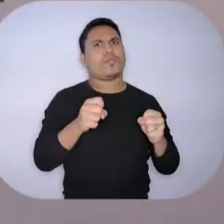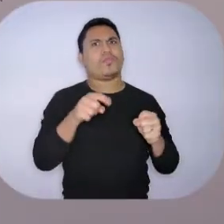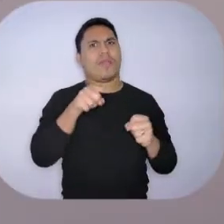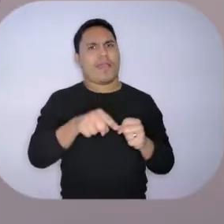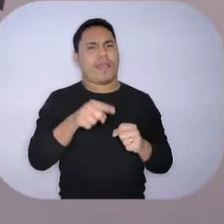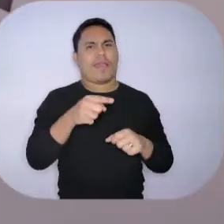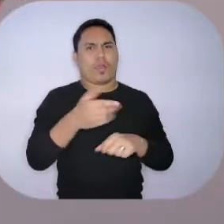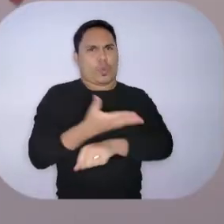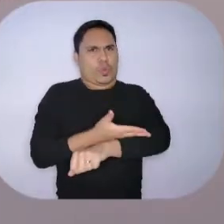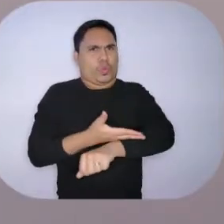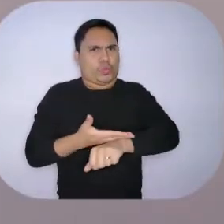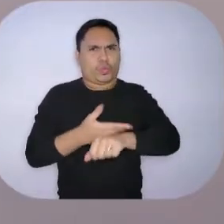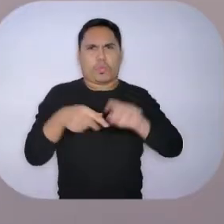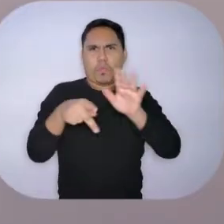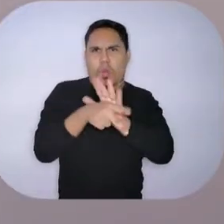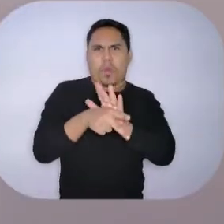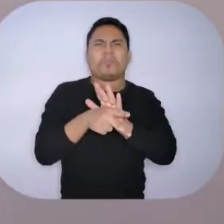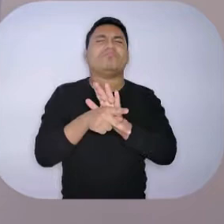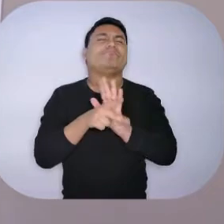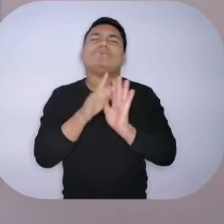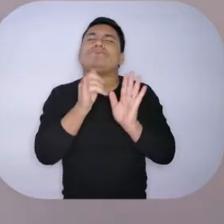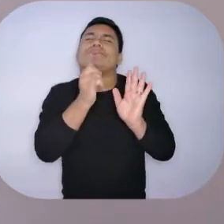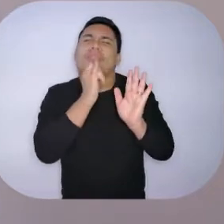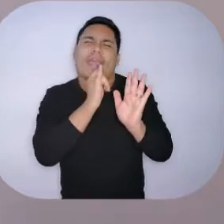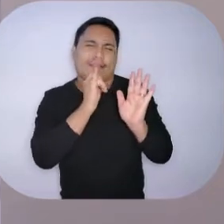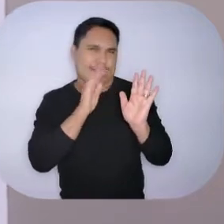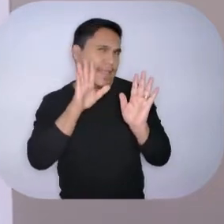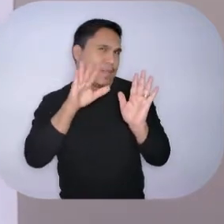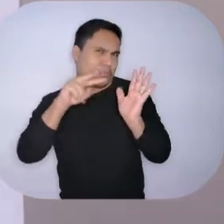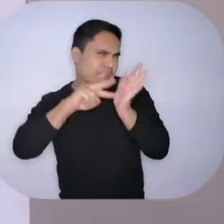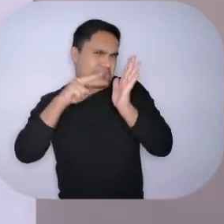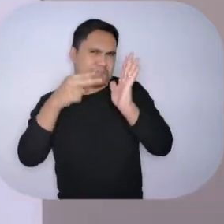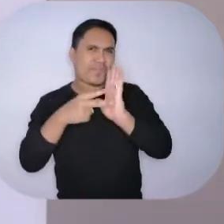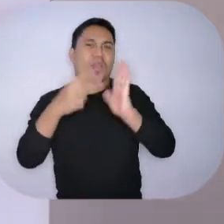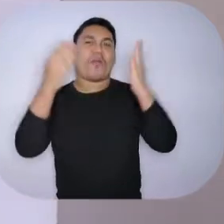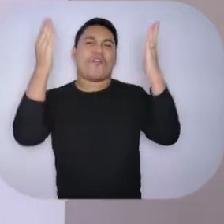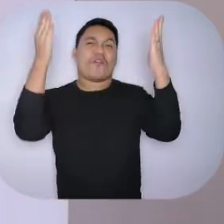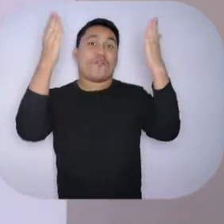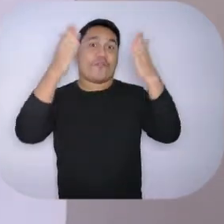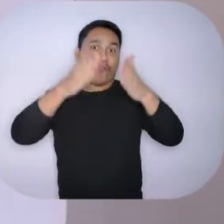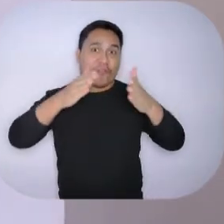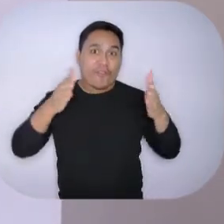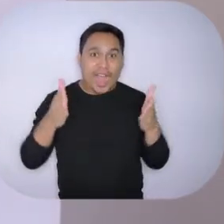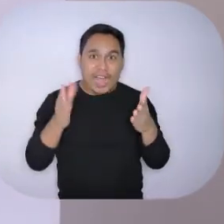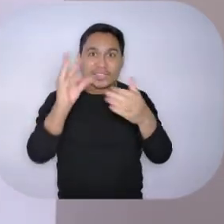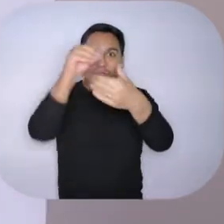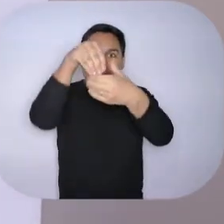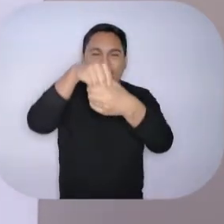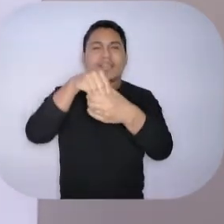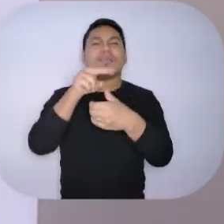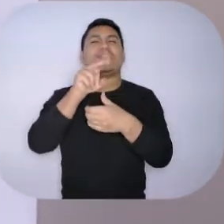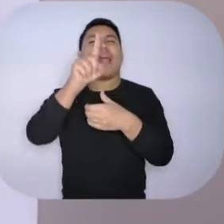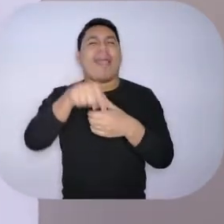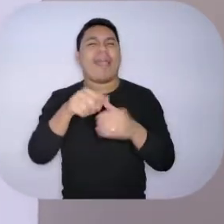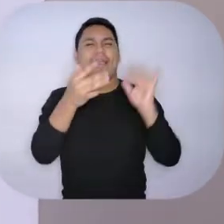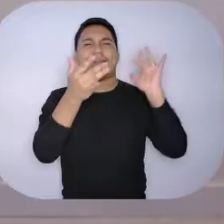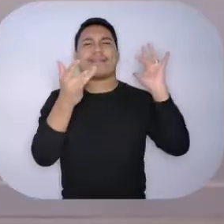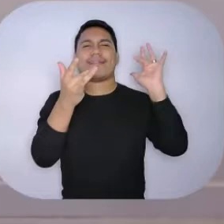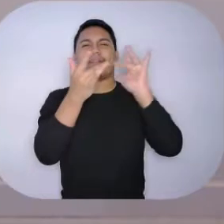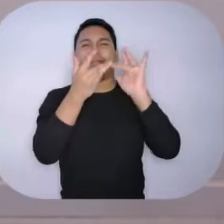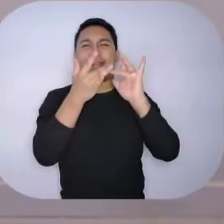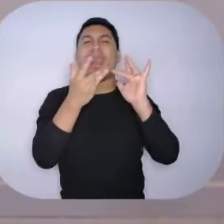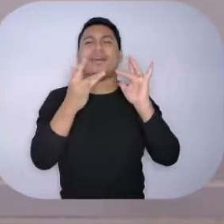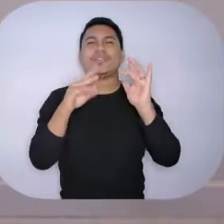vaso, um vaso que representava os ideais clássicos, que iria aprisionar todos os sonhos.